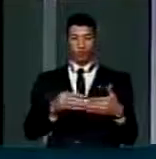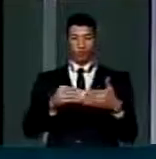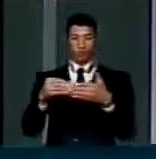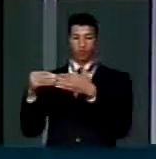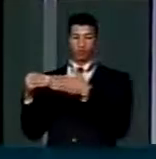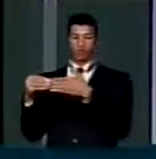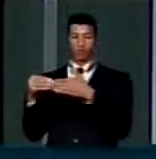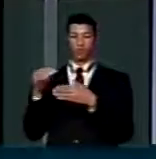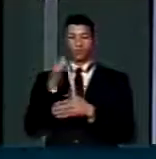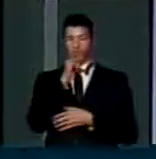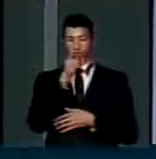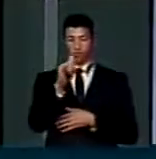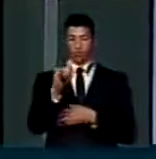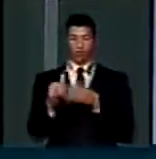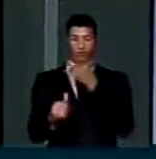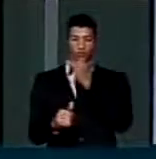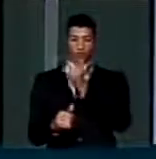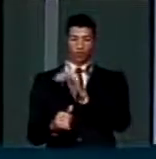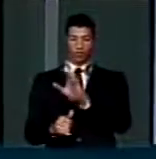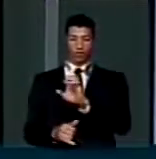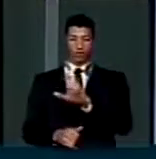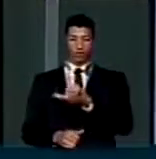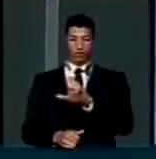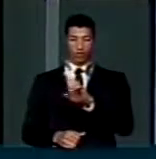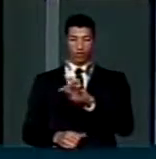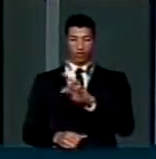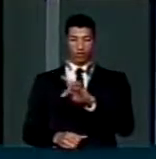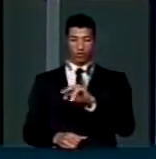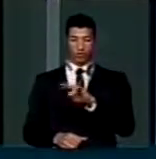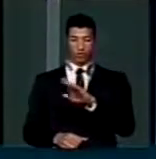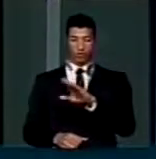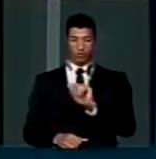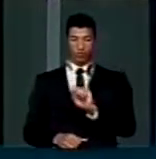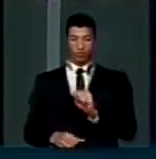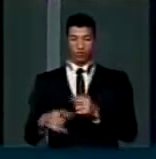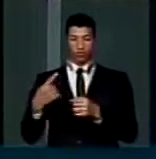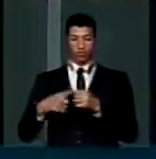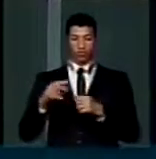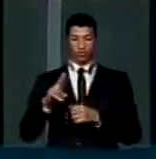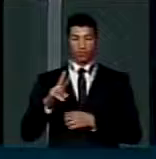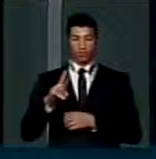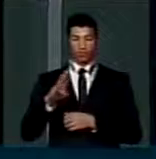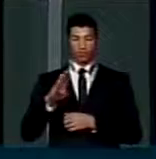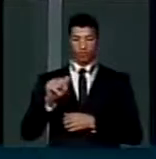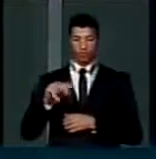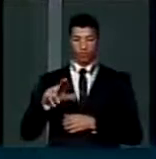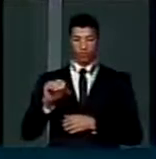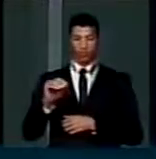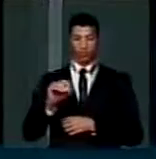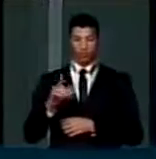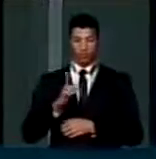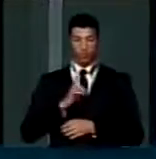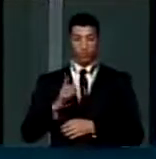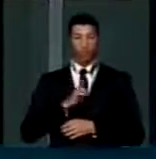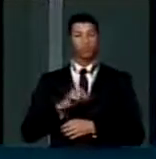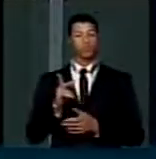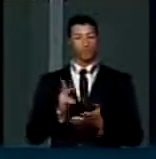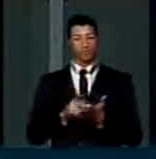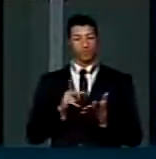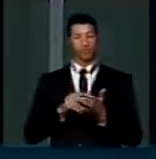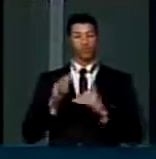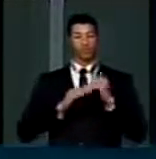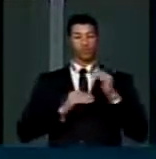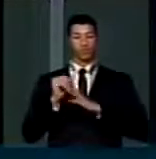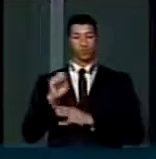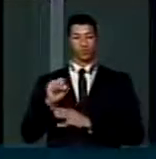a sua energia elétrica a centros urbanos e temos, em relação à energia